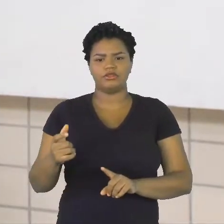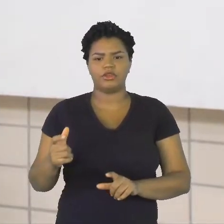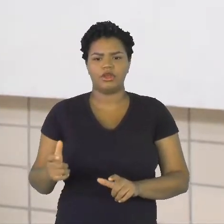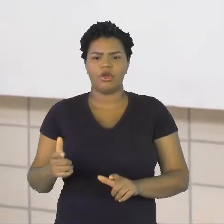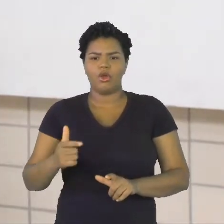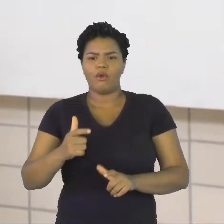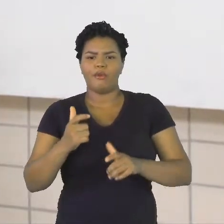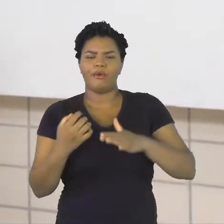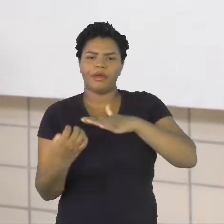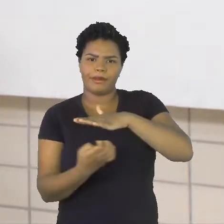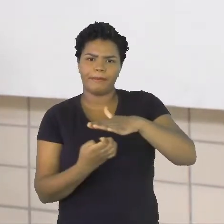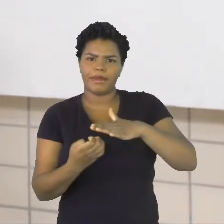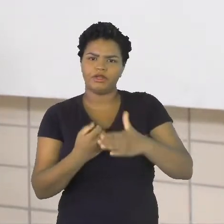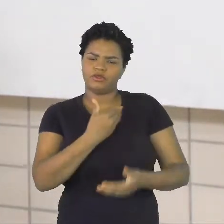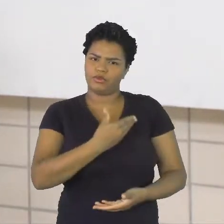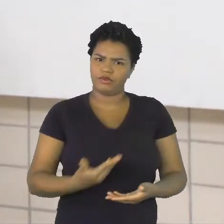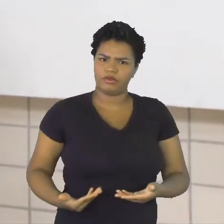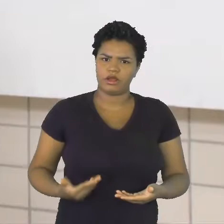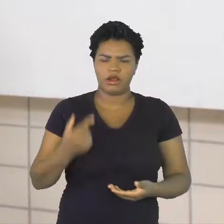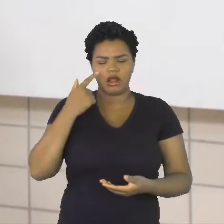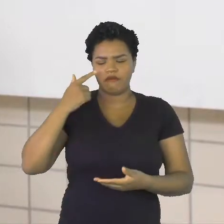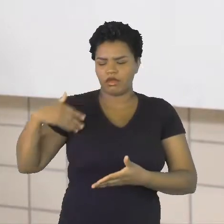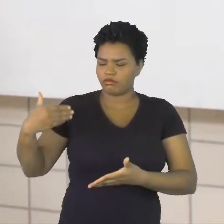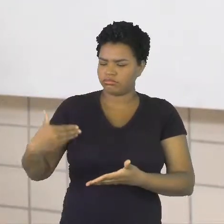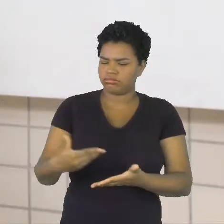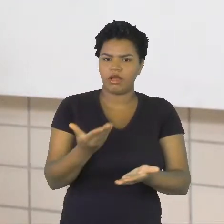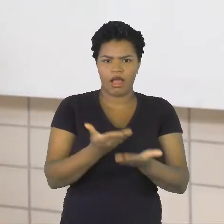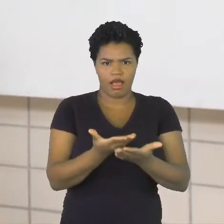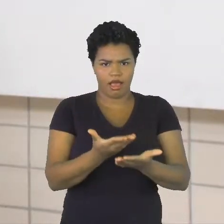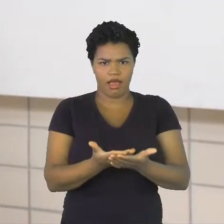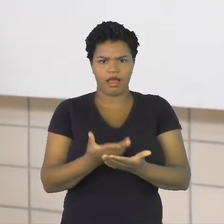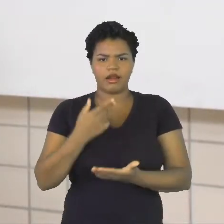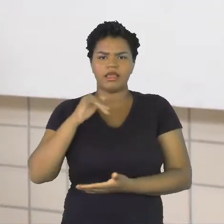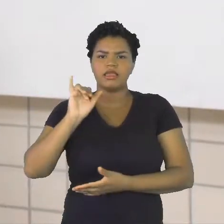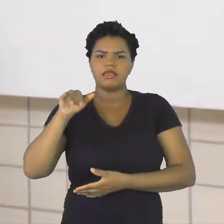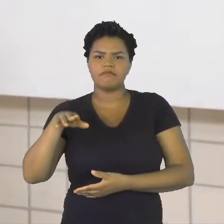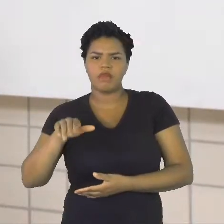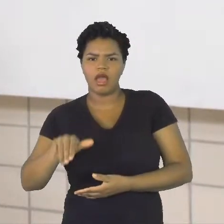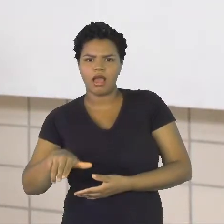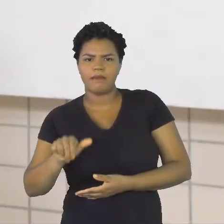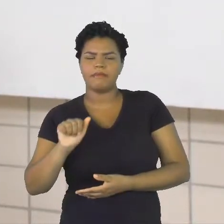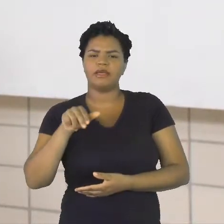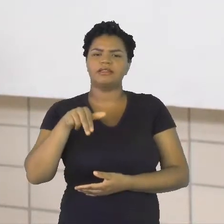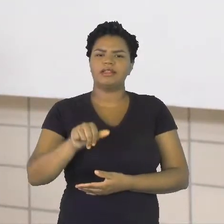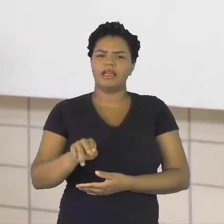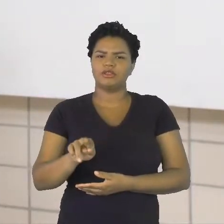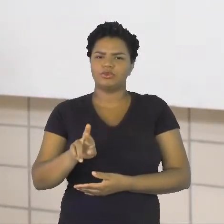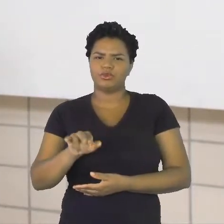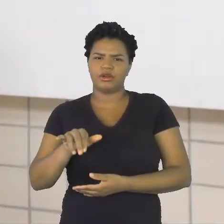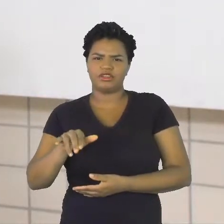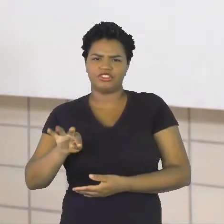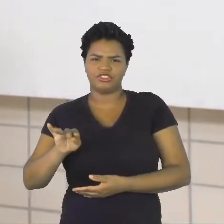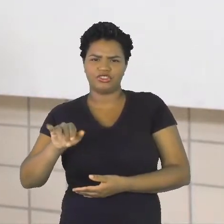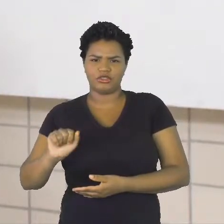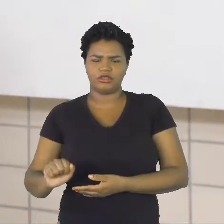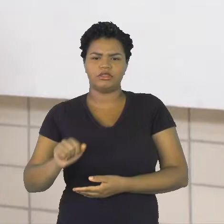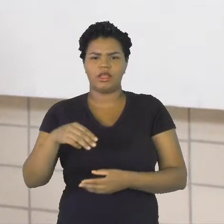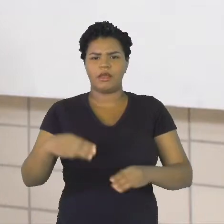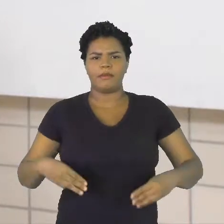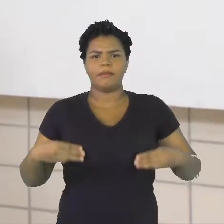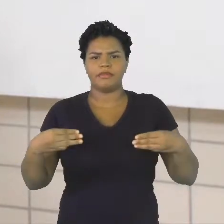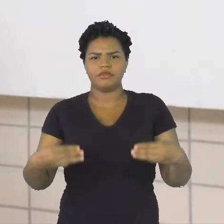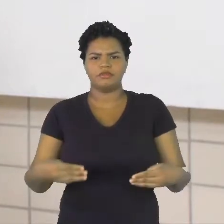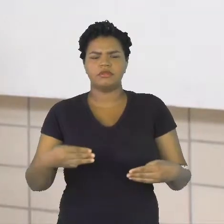visto ao longo das nossas últimas aulas, que a gente falou do IBAMA, do Natura Teams, do Ministério do Meio